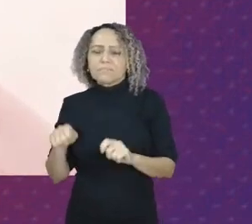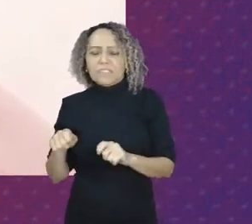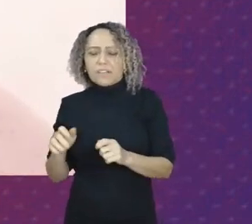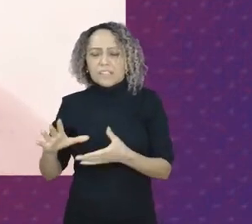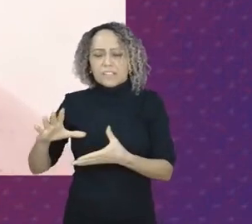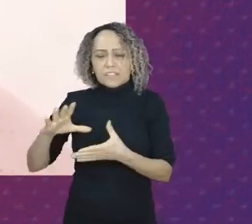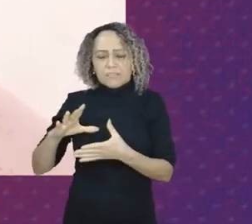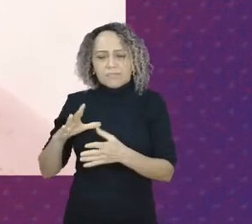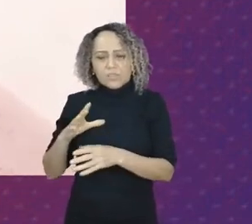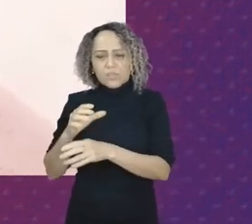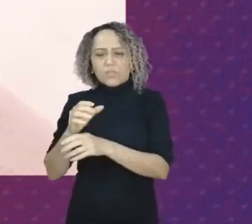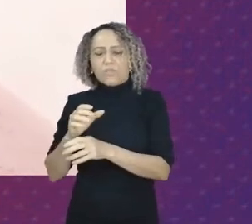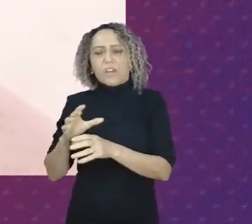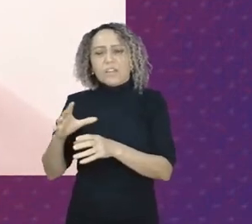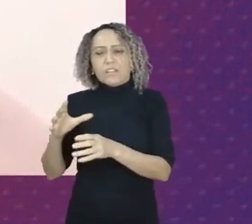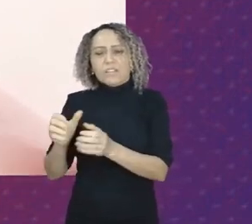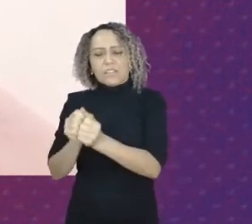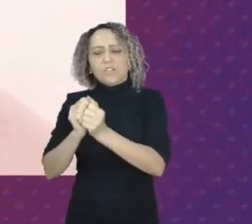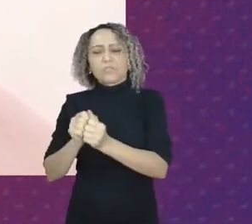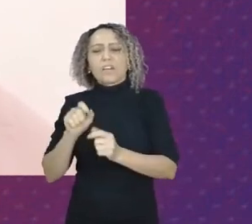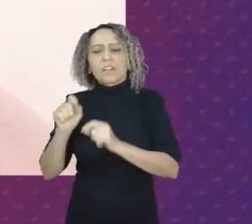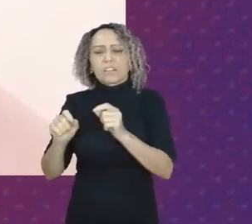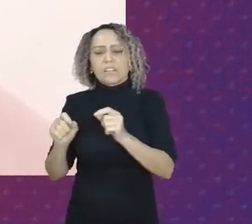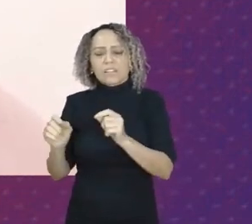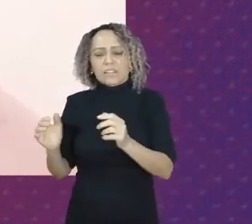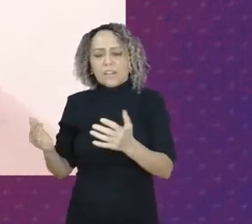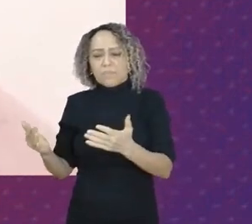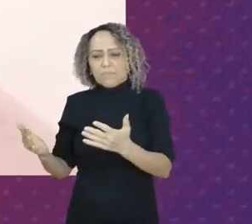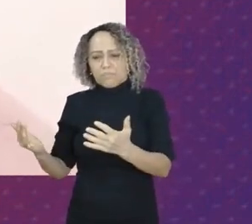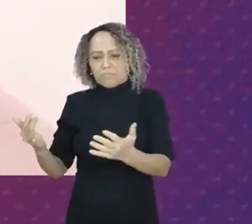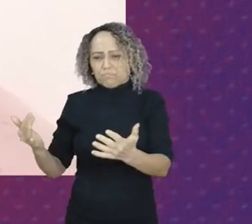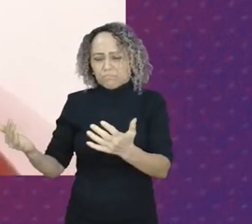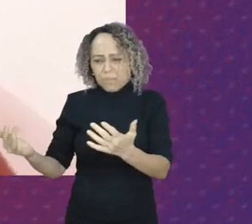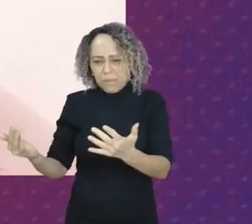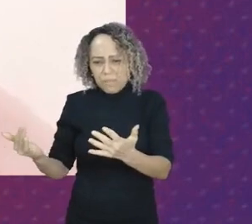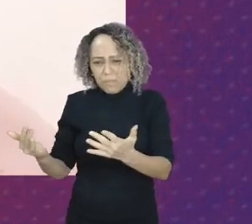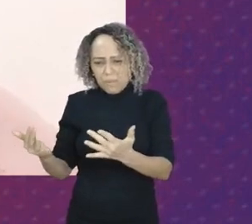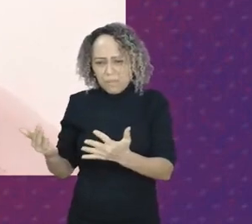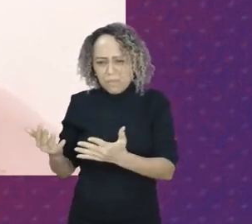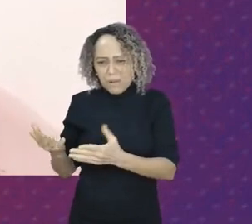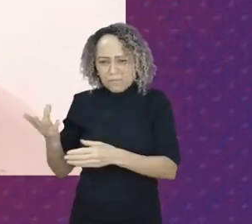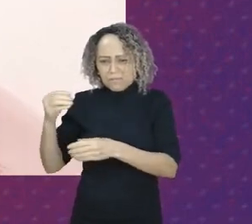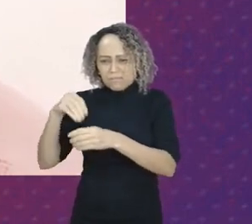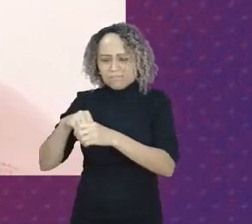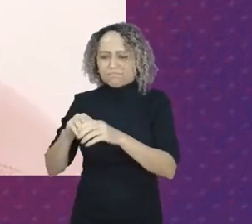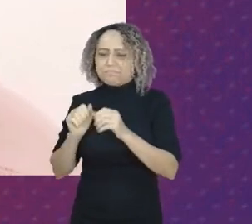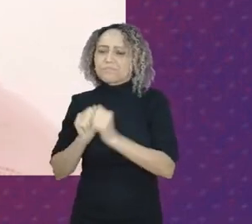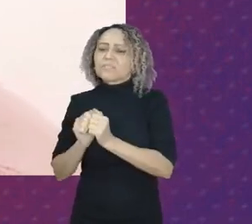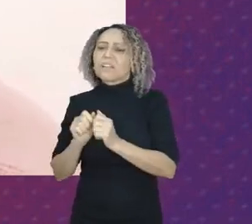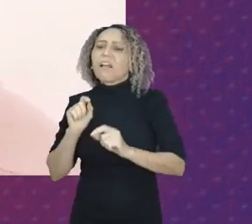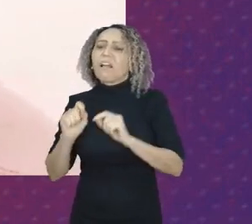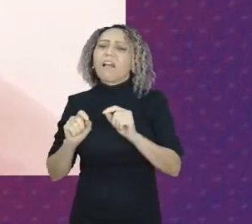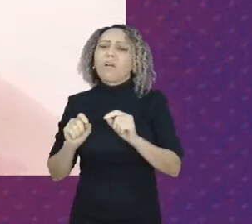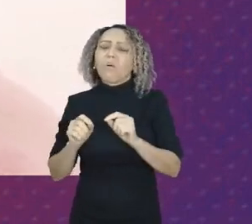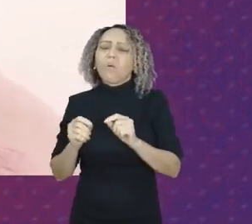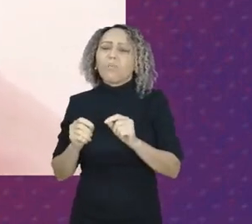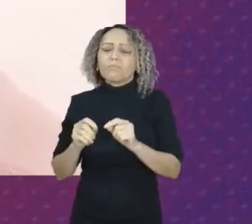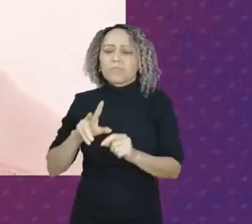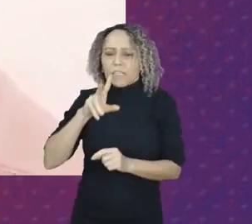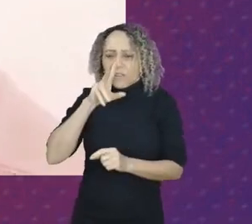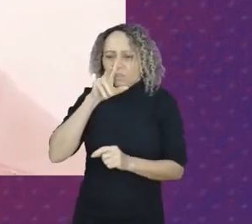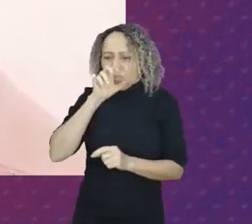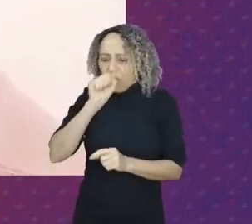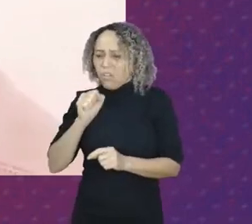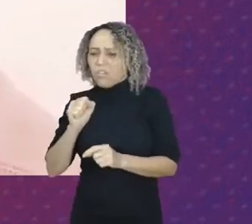juntando e esse ajuntamento ele se dá a partir das forças e as forças se dá a